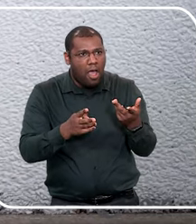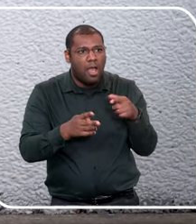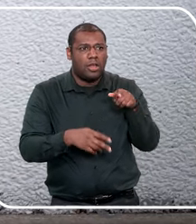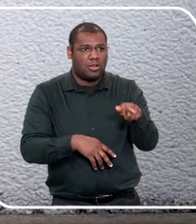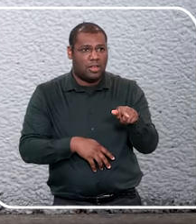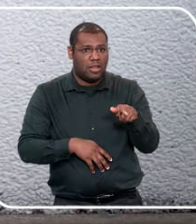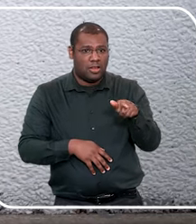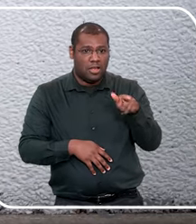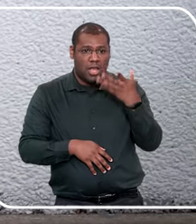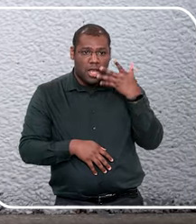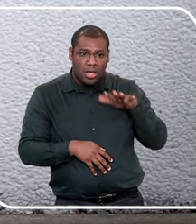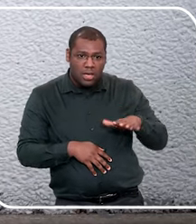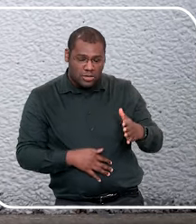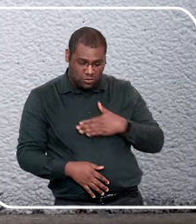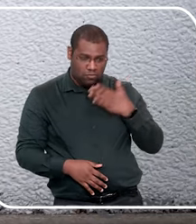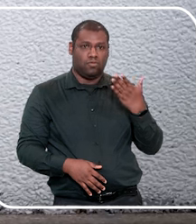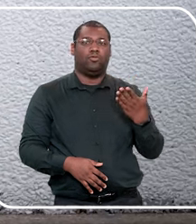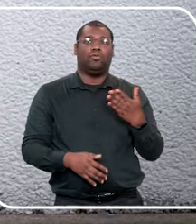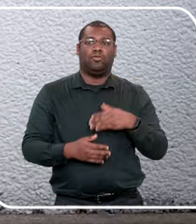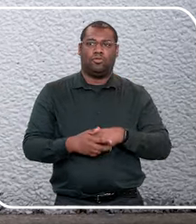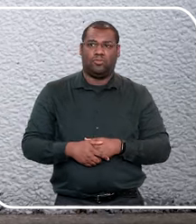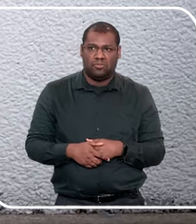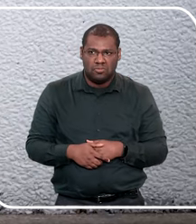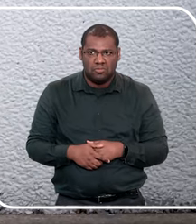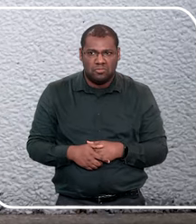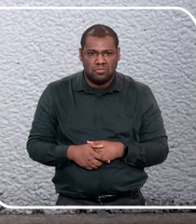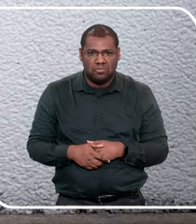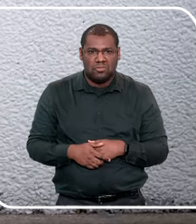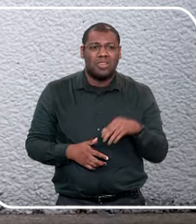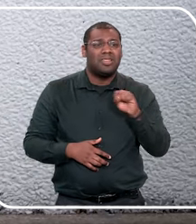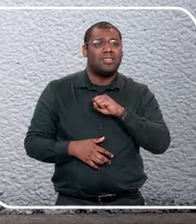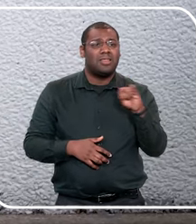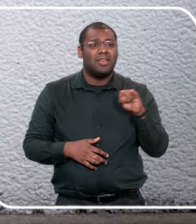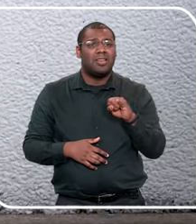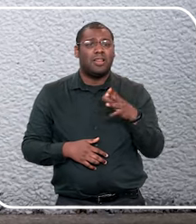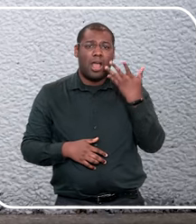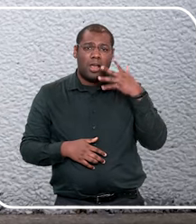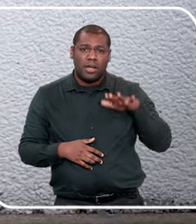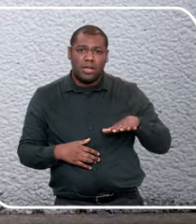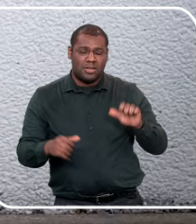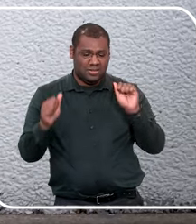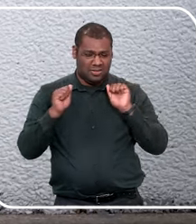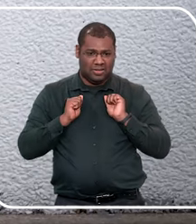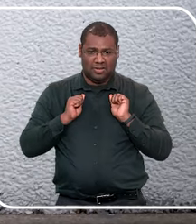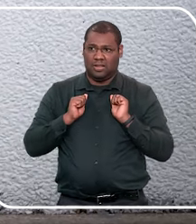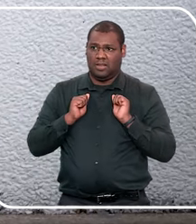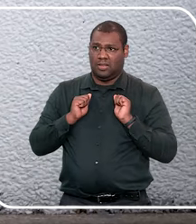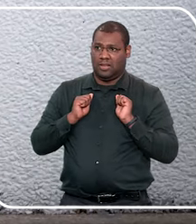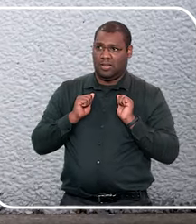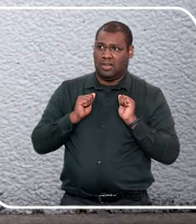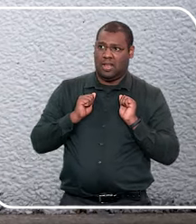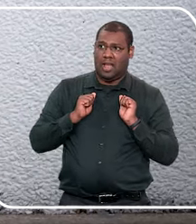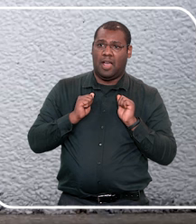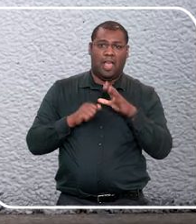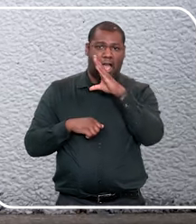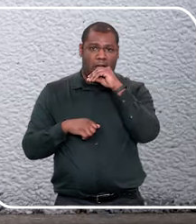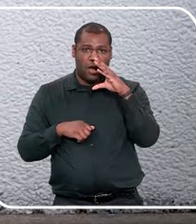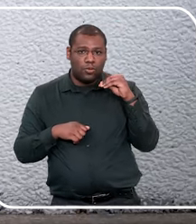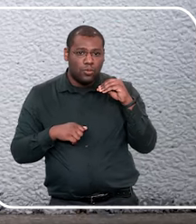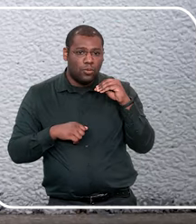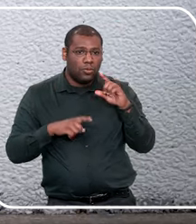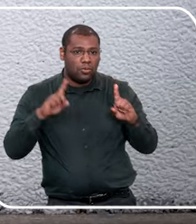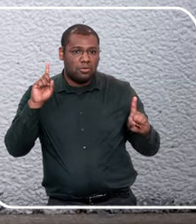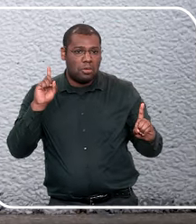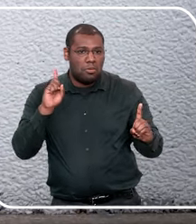faz aquela cara de envergonhada, e faz assim escondidinho, mas se for sem motivo, se não tiver pego seu batom, se não tiver fazendo uma coisa que ela acha errada,